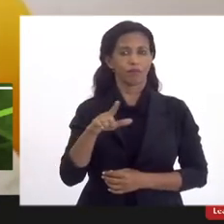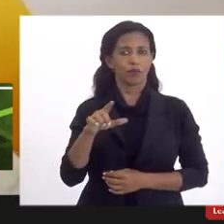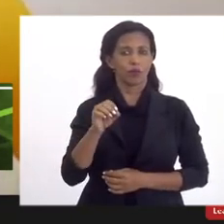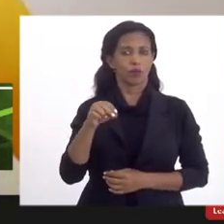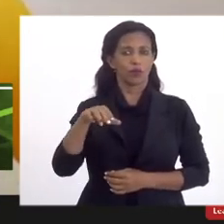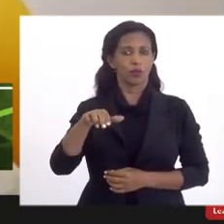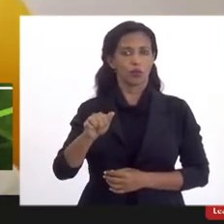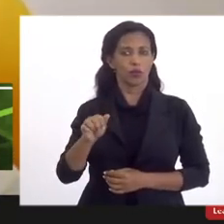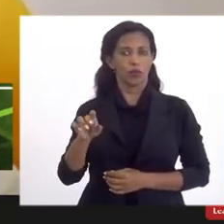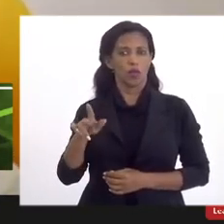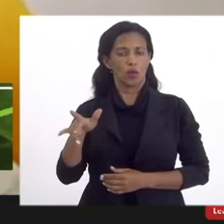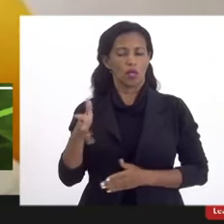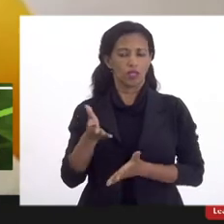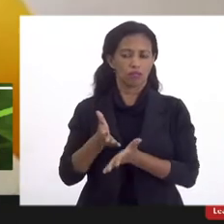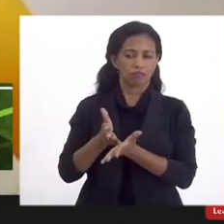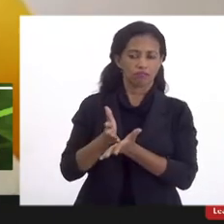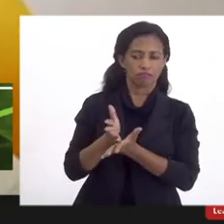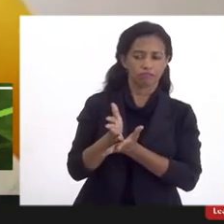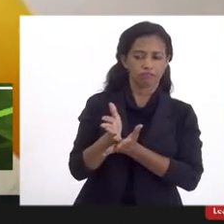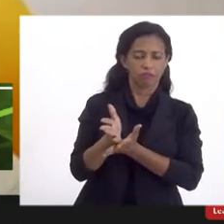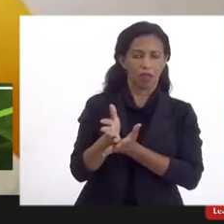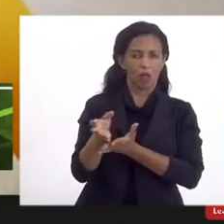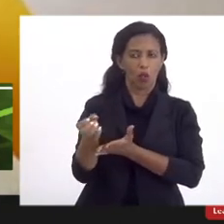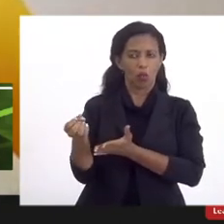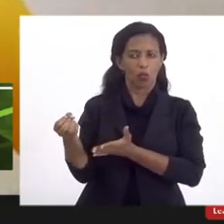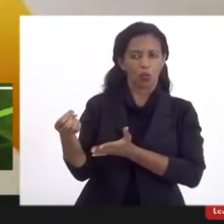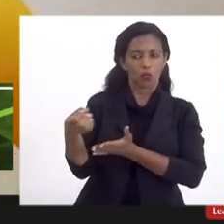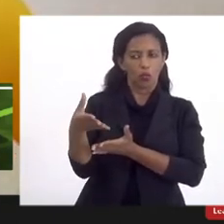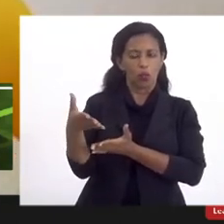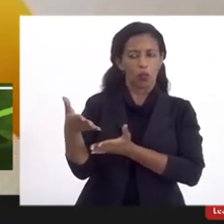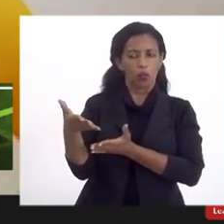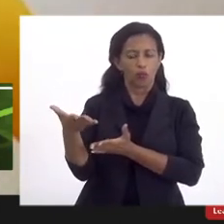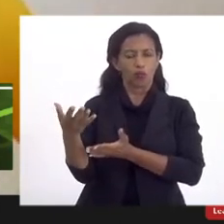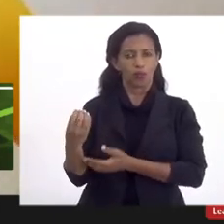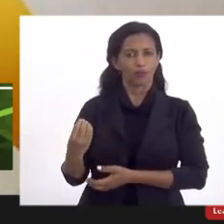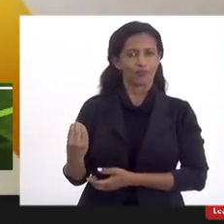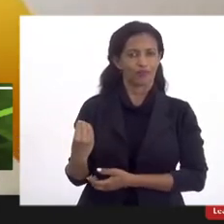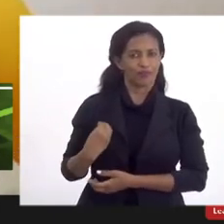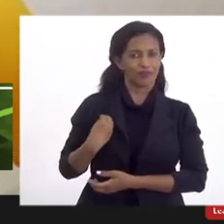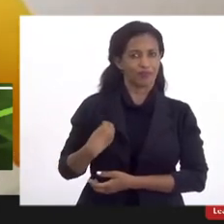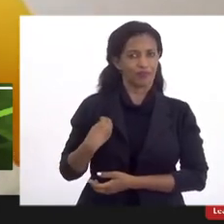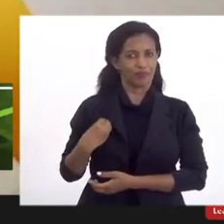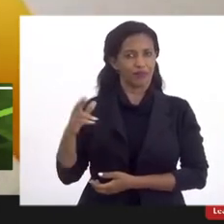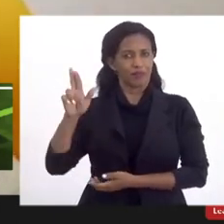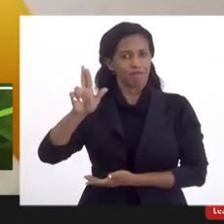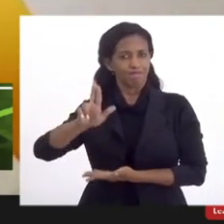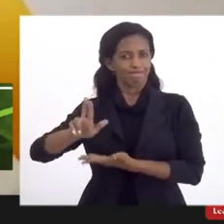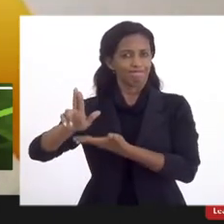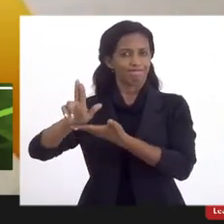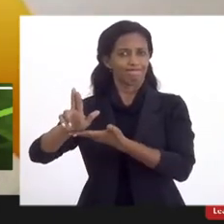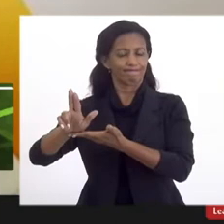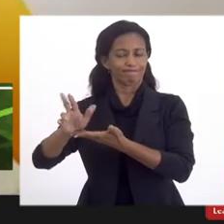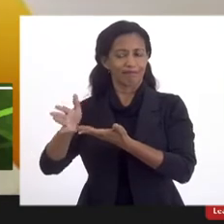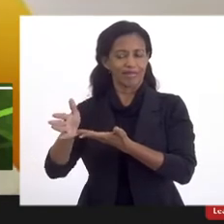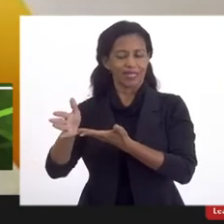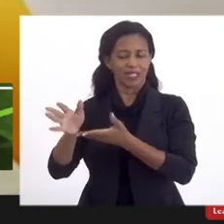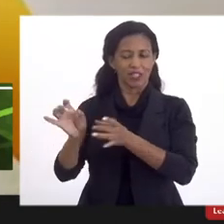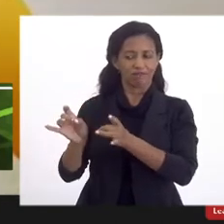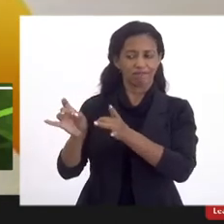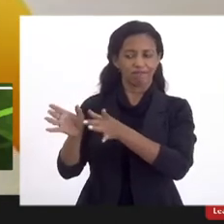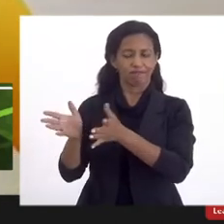Janeiro, se caminhando para uma nova configuração, onde a presença da instituição universitária deixaria de se dar